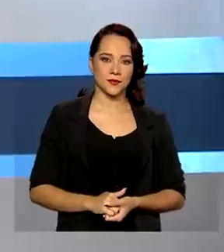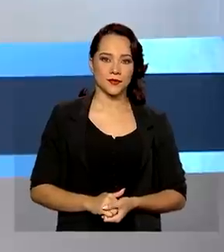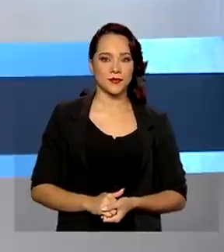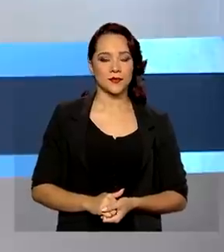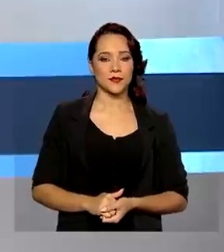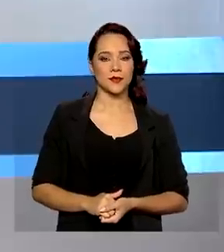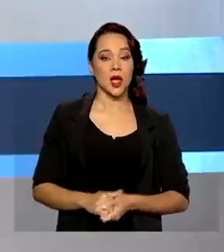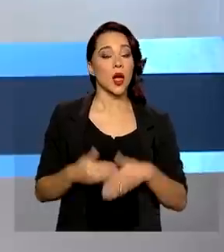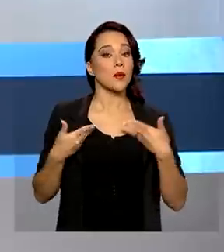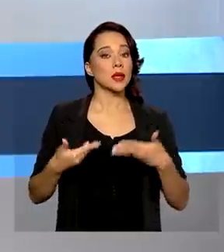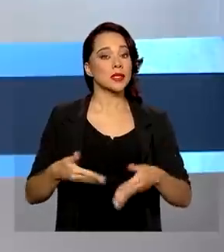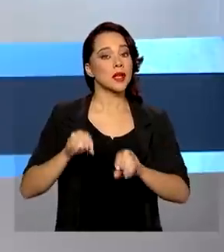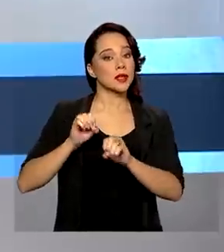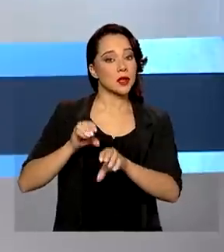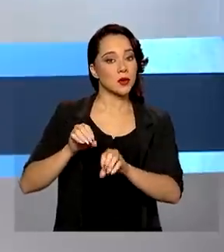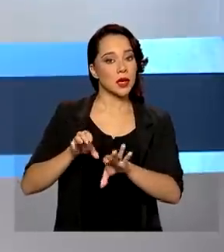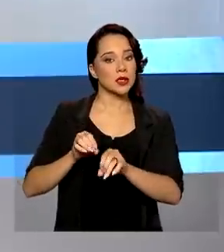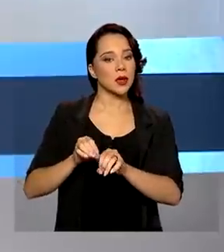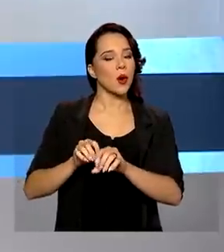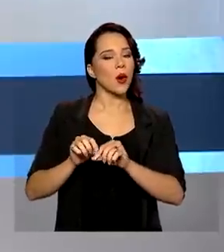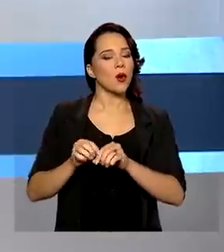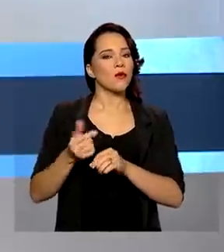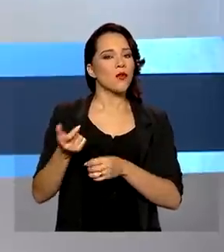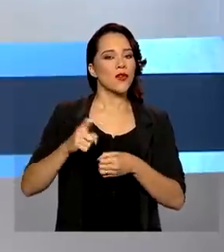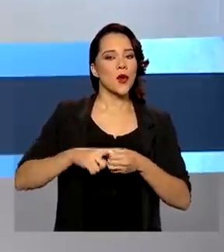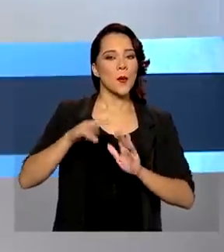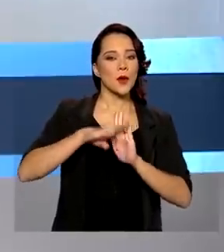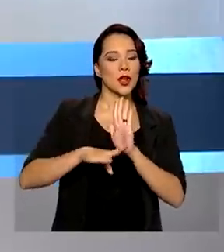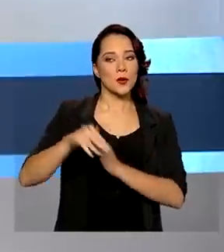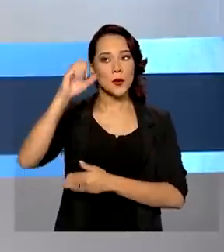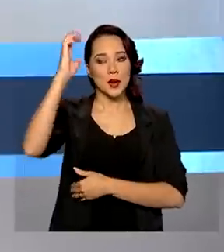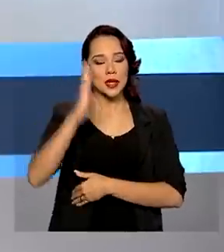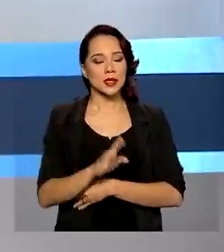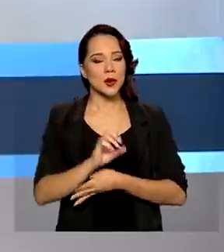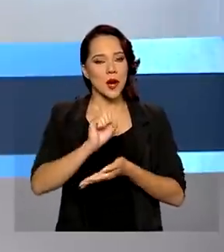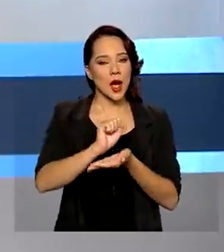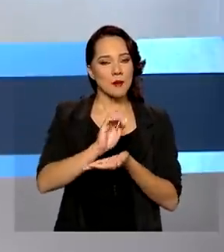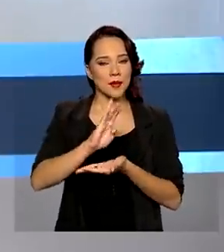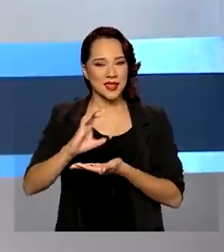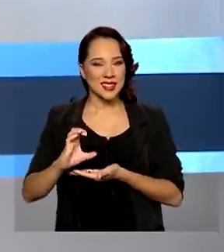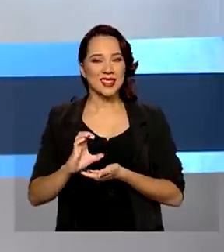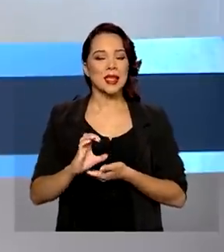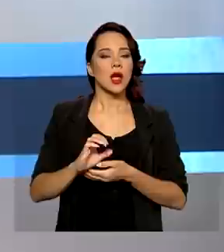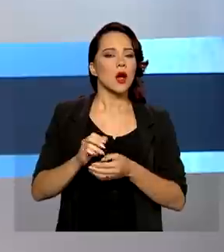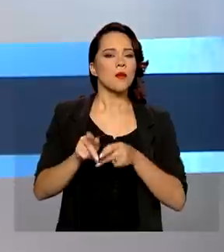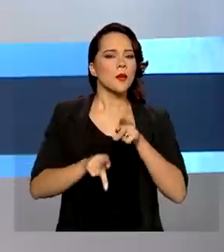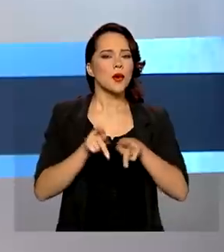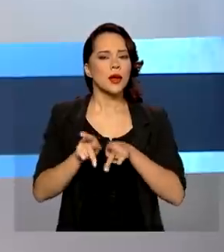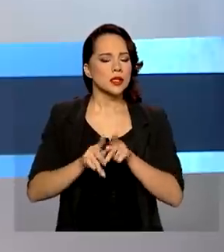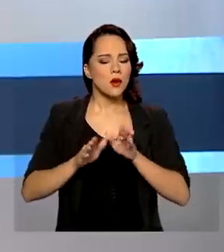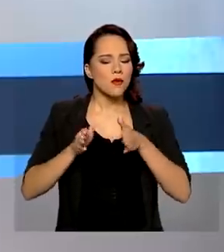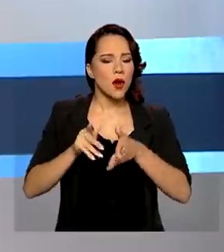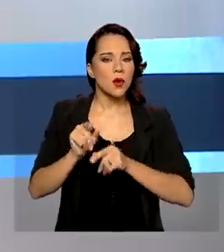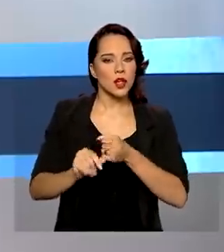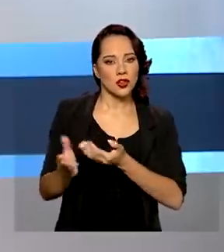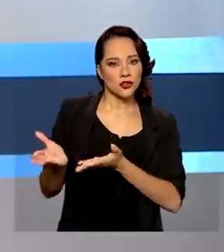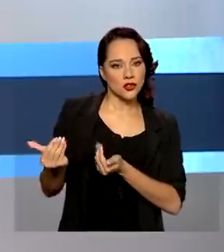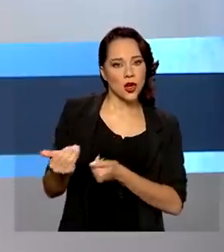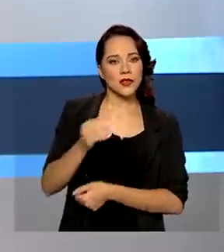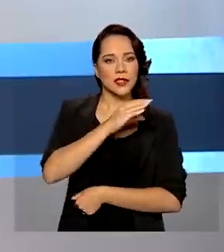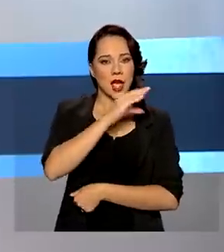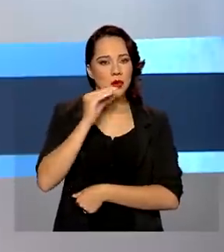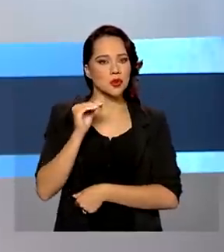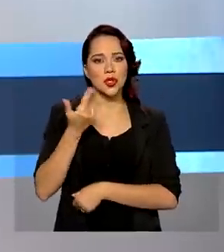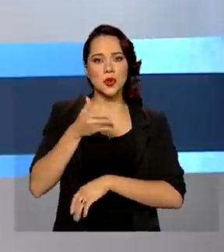O Ministério da Educação reativou o programa Brasil Alfabetizado. O público-alvo são jovens e